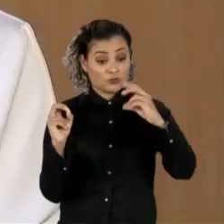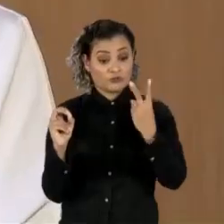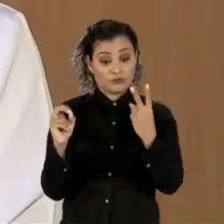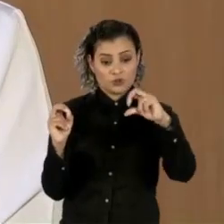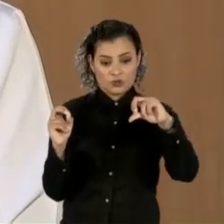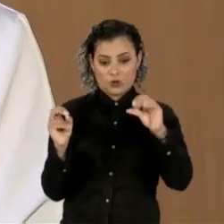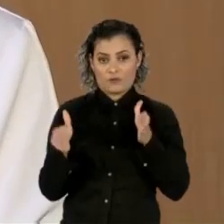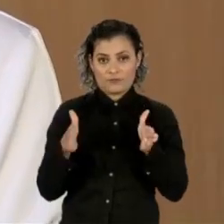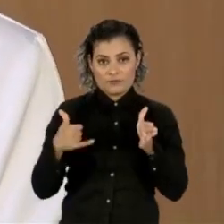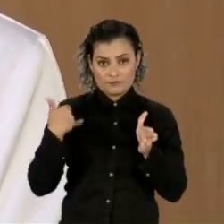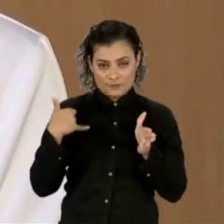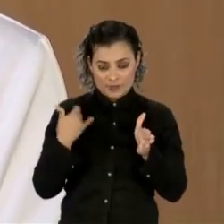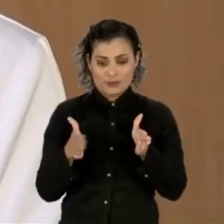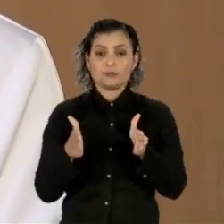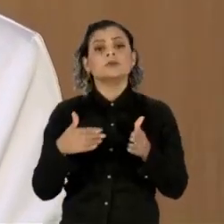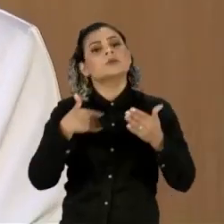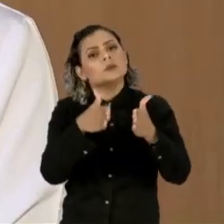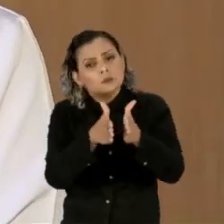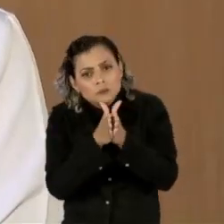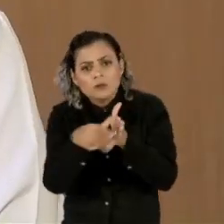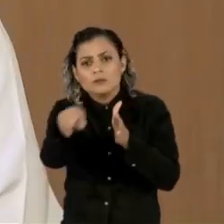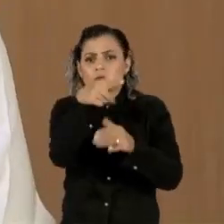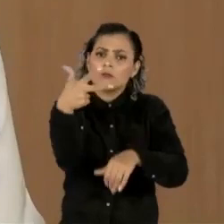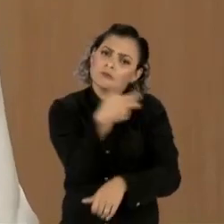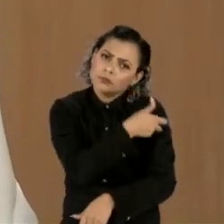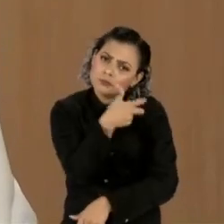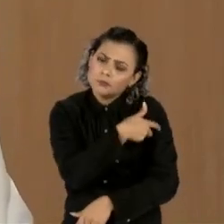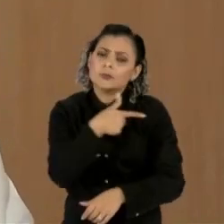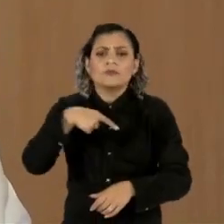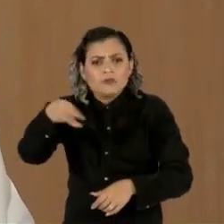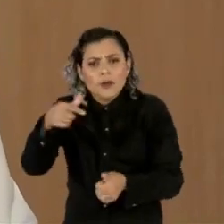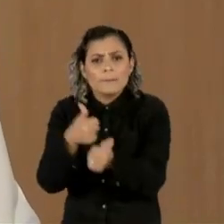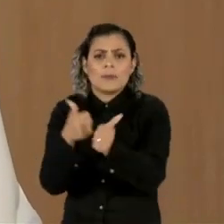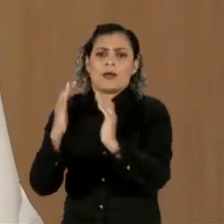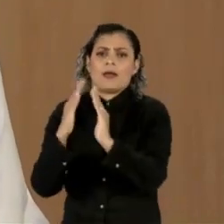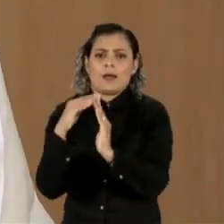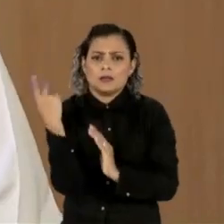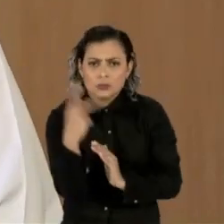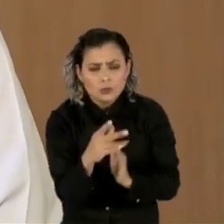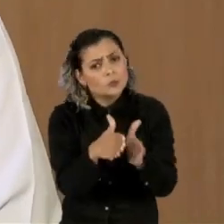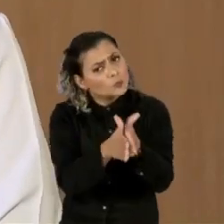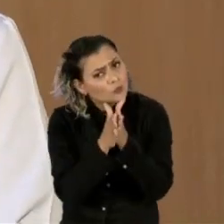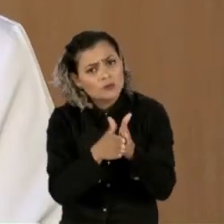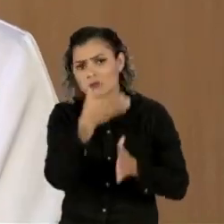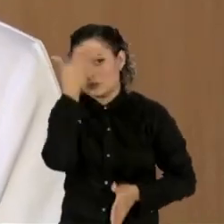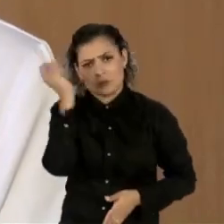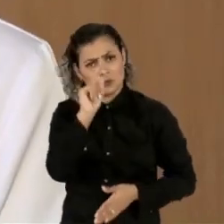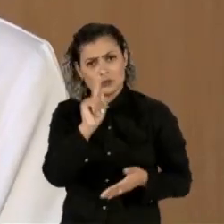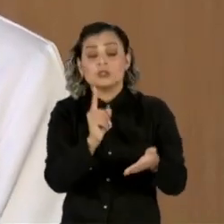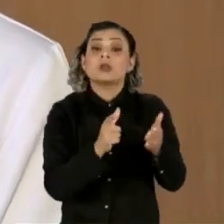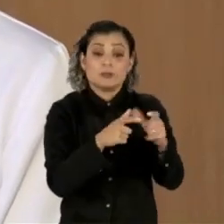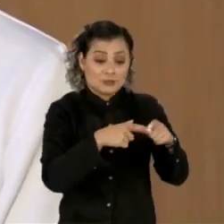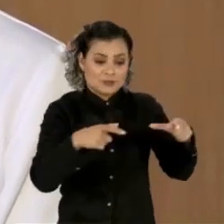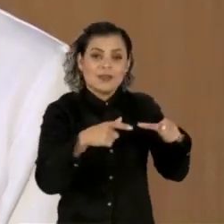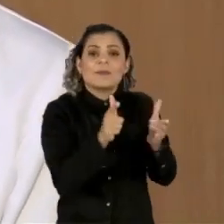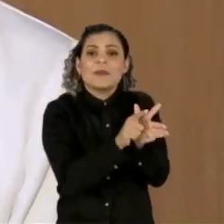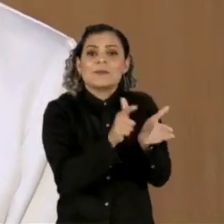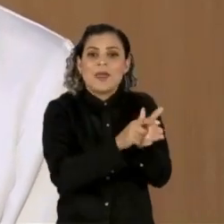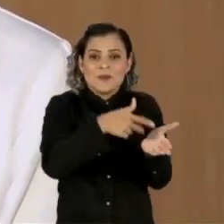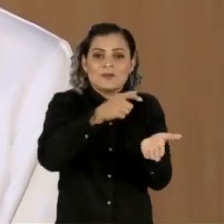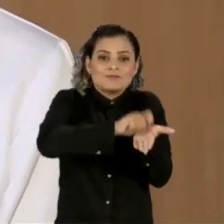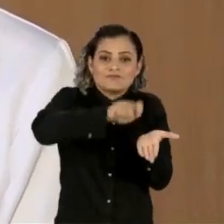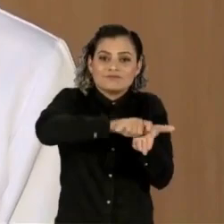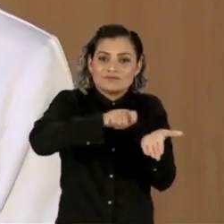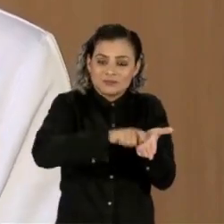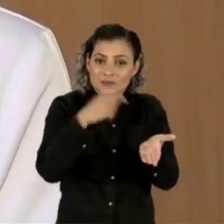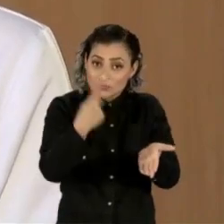anos. Compareçam durante essa campanha ao posto de vacinação mais próximo à sua casa. E, por favor, não esqueçam de levar a carteira de vacinação. E